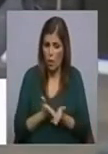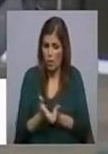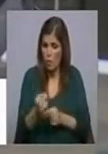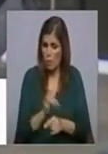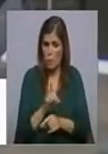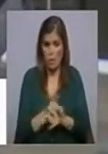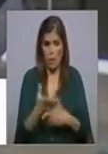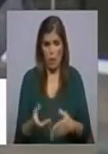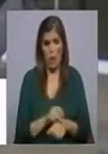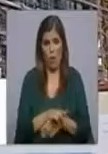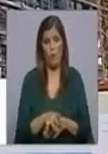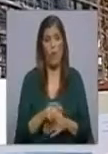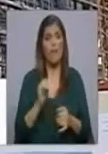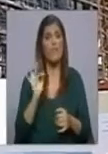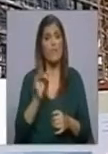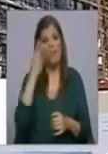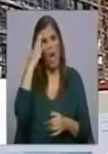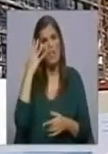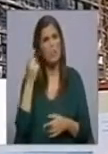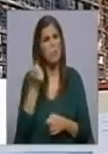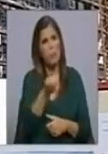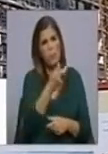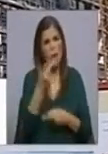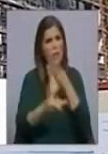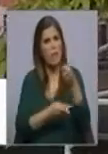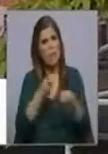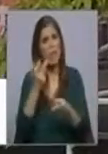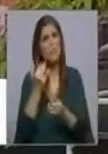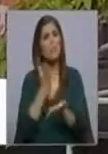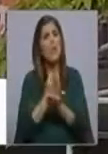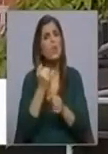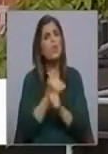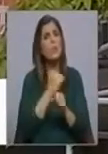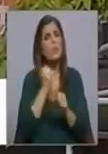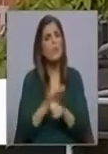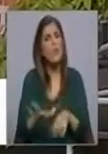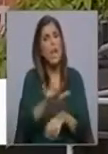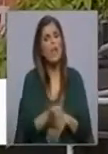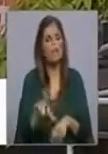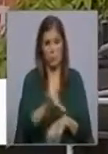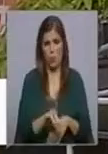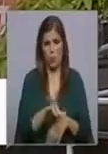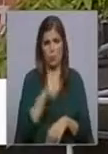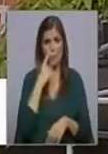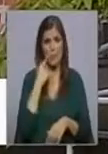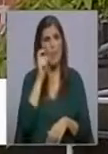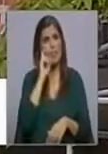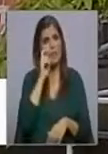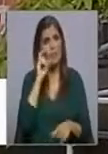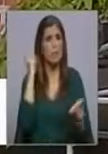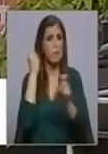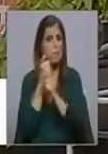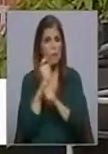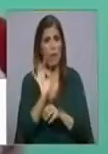considera insuficiente testar apenas os trabalhadores da área metropolitana de Lisboa e defende uma aposta na fiscalização.